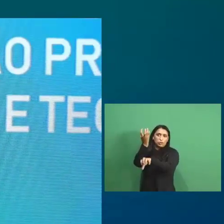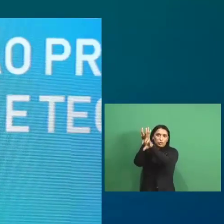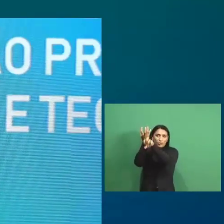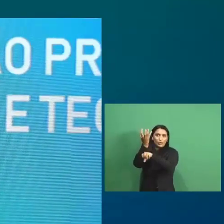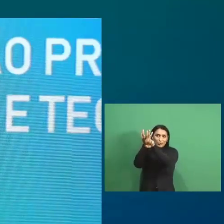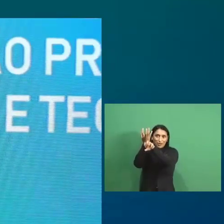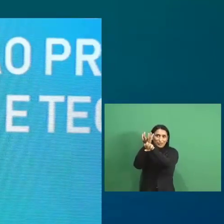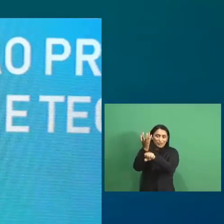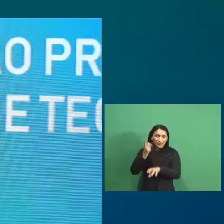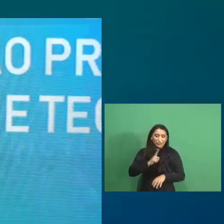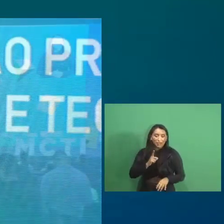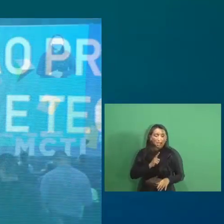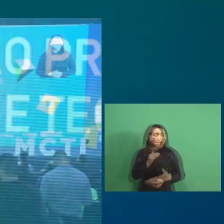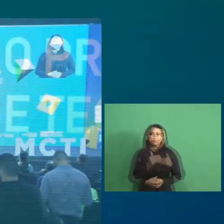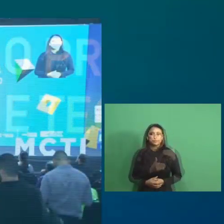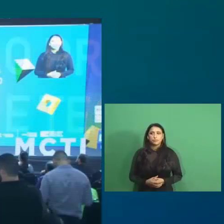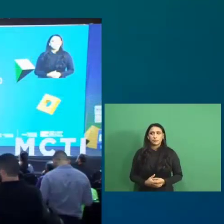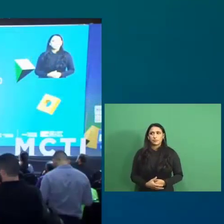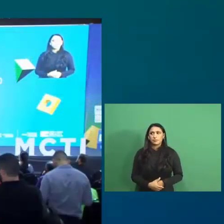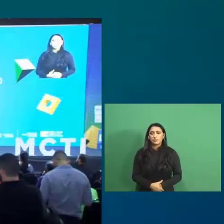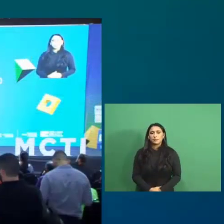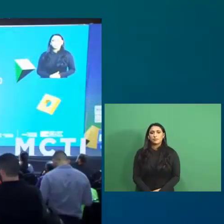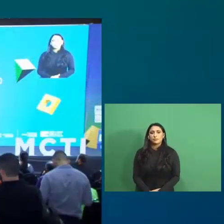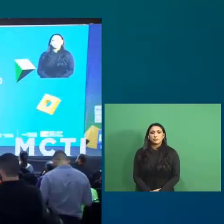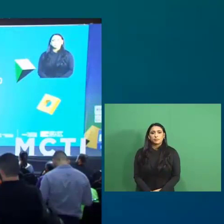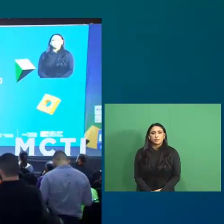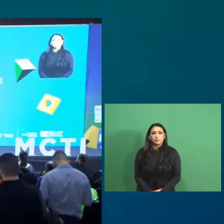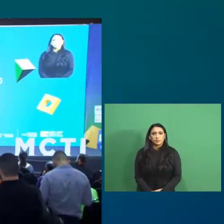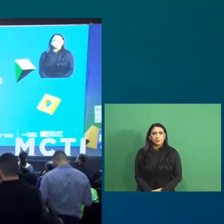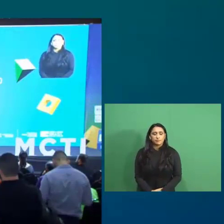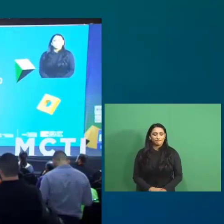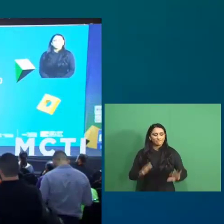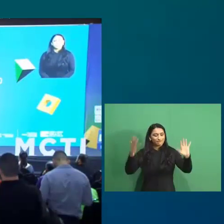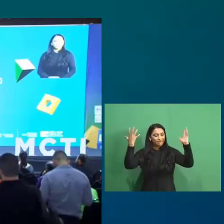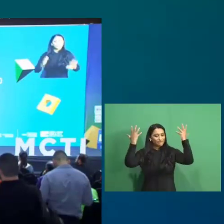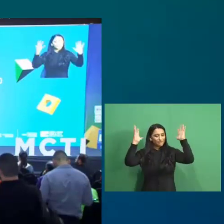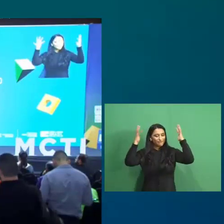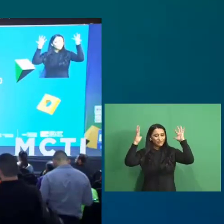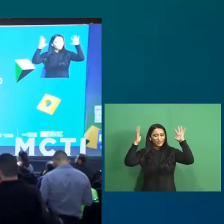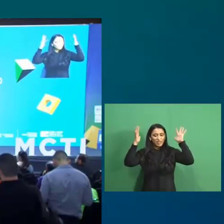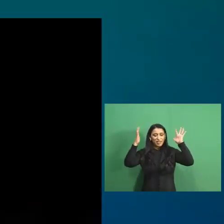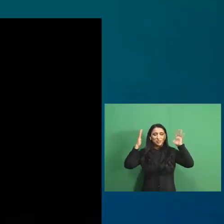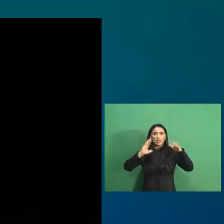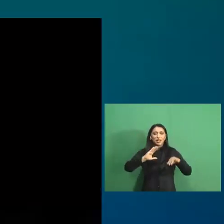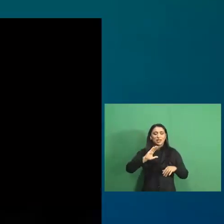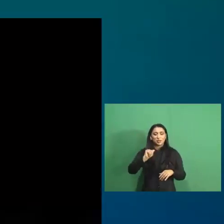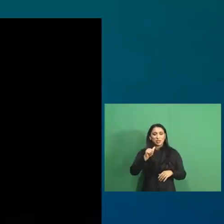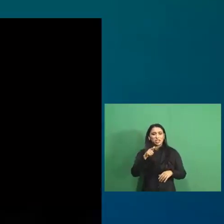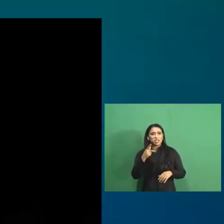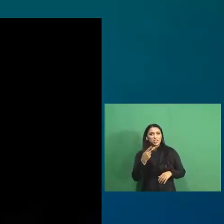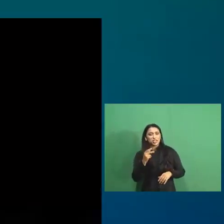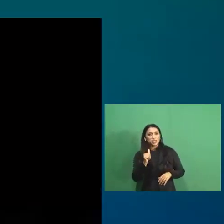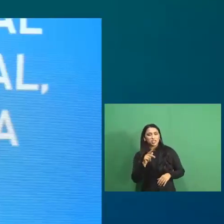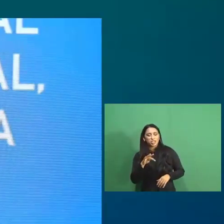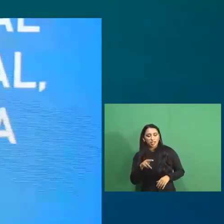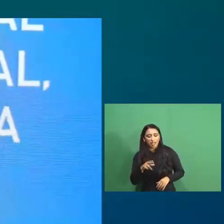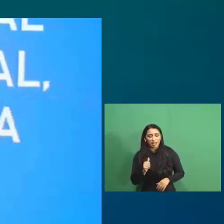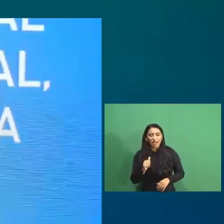Esse processamento, ele é todo online. Muito obrigado. Parabéns. Parabéns, Shana, Alana, ao Tech Trap. Obrigada.